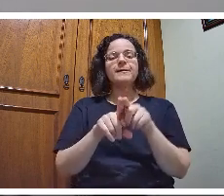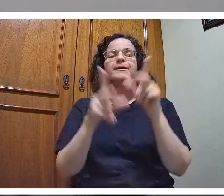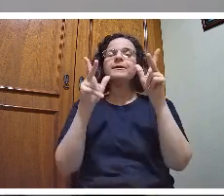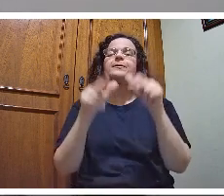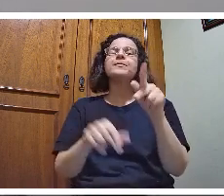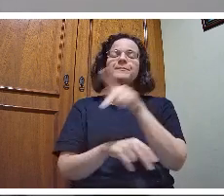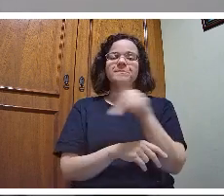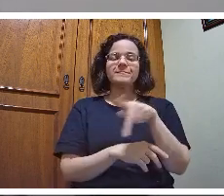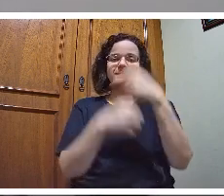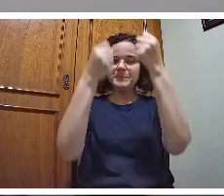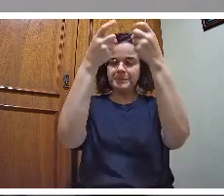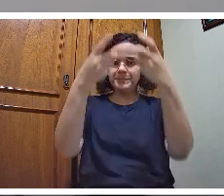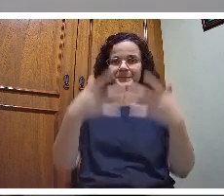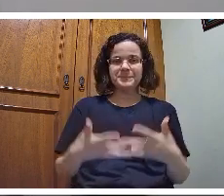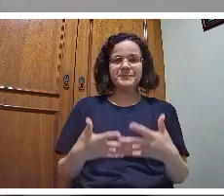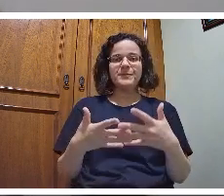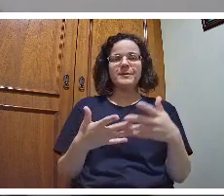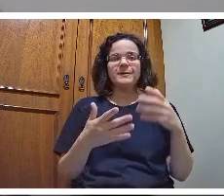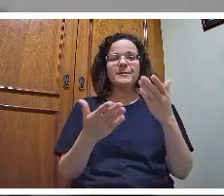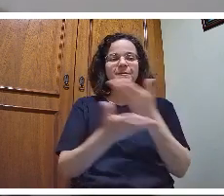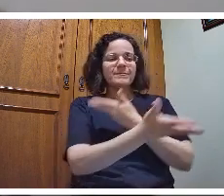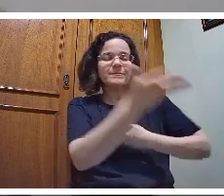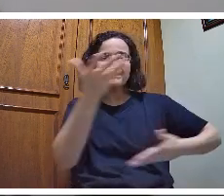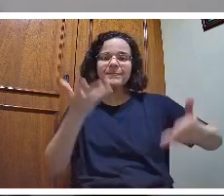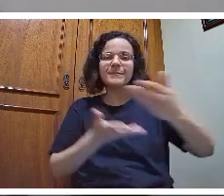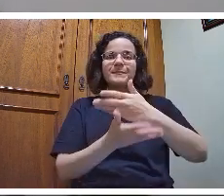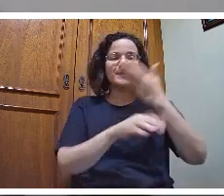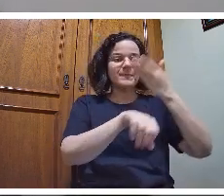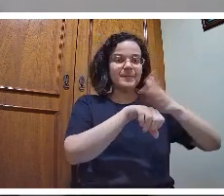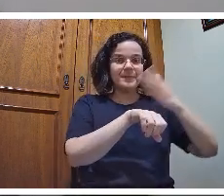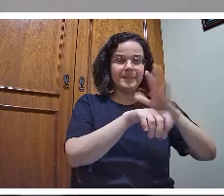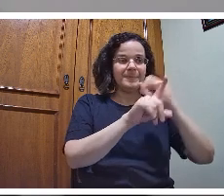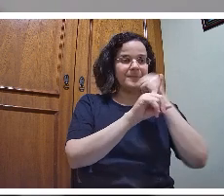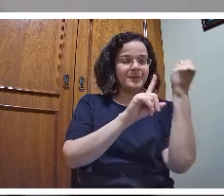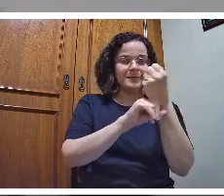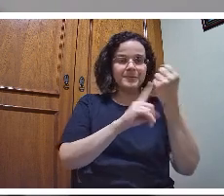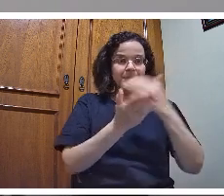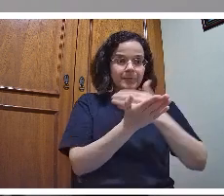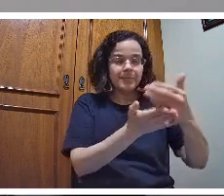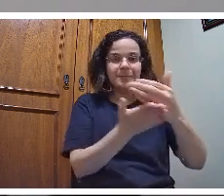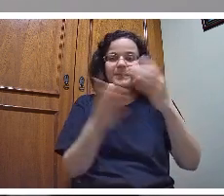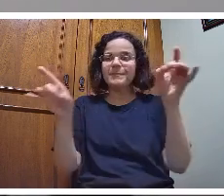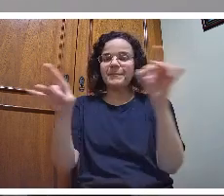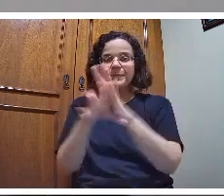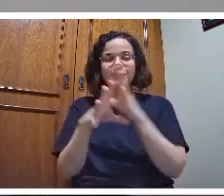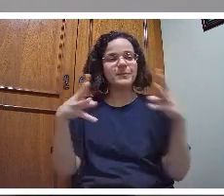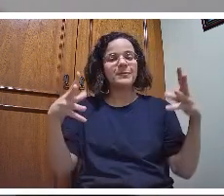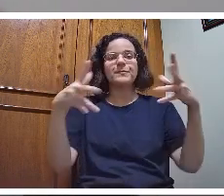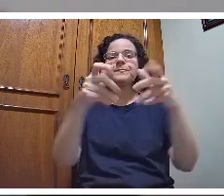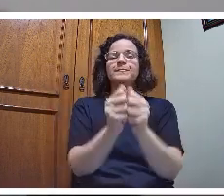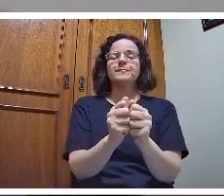social inicial e final como um todo então como nesse momento nós podemos considerar esses dois elementos